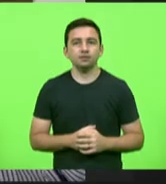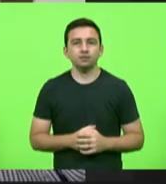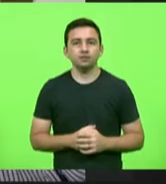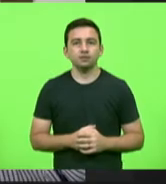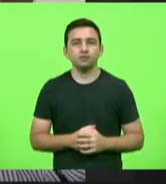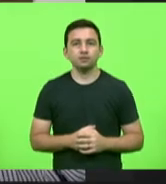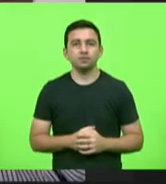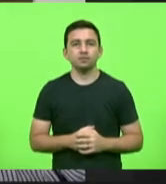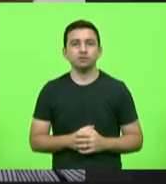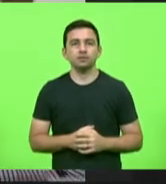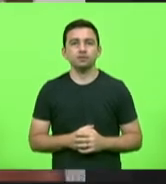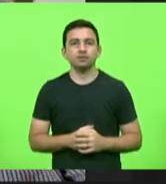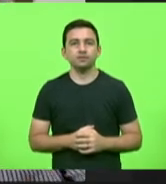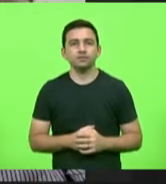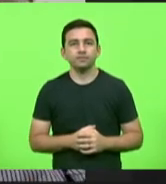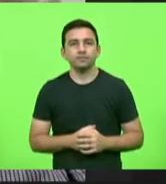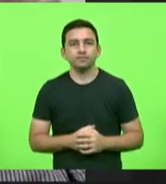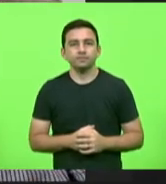Perna machucada.